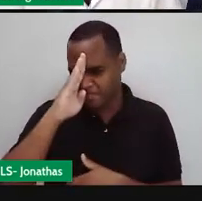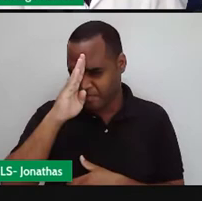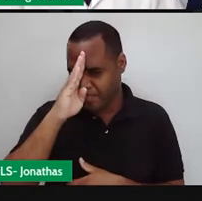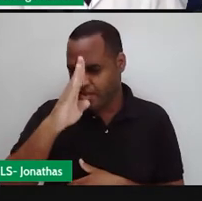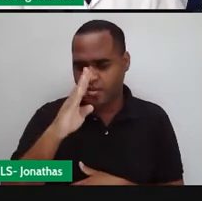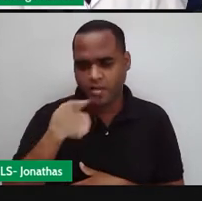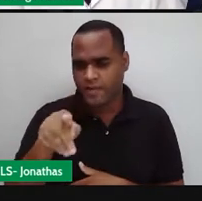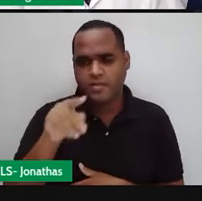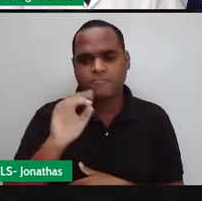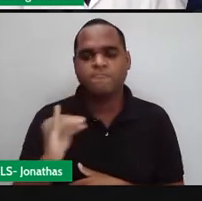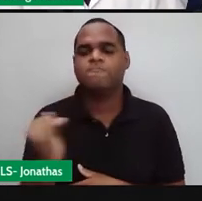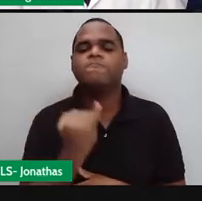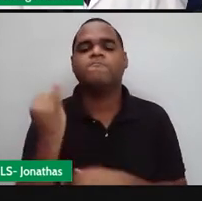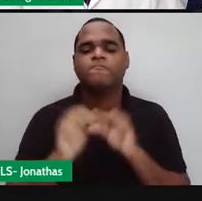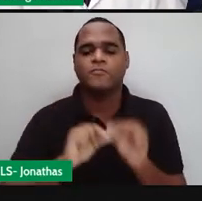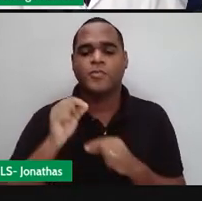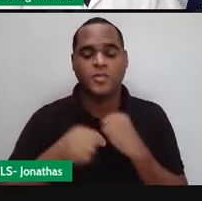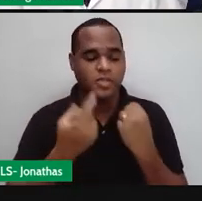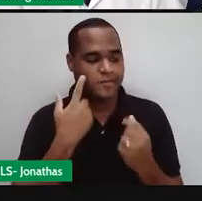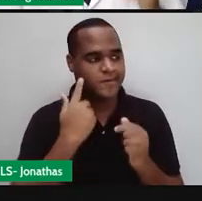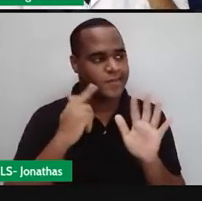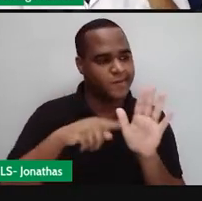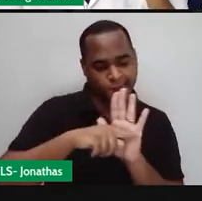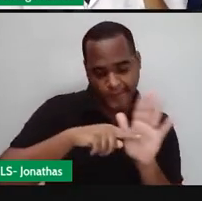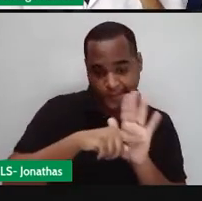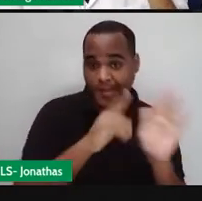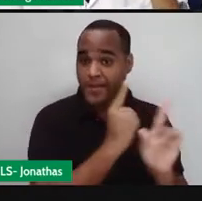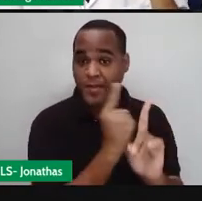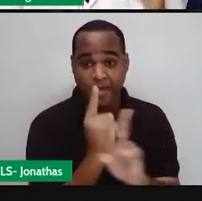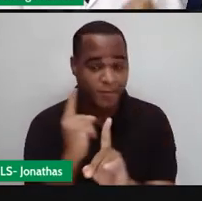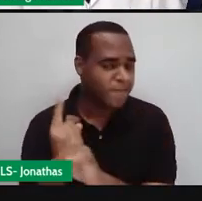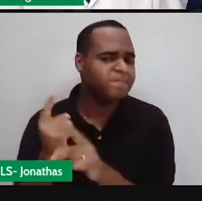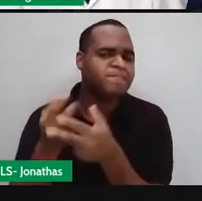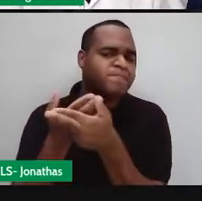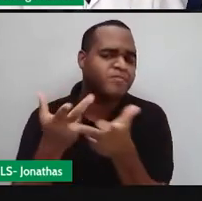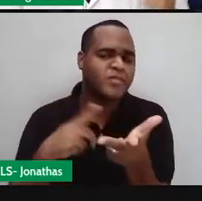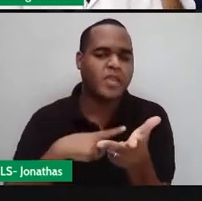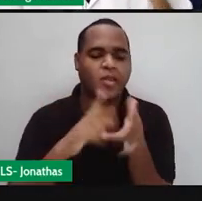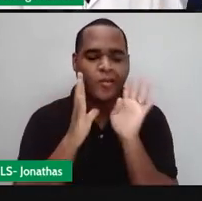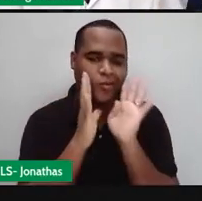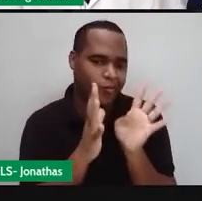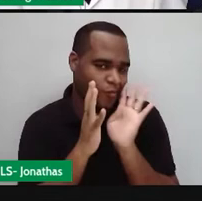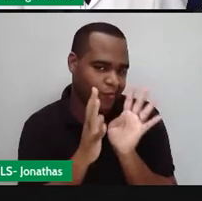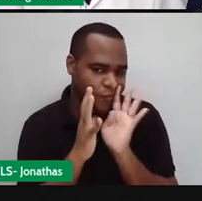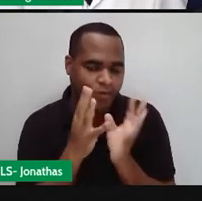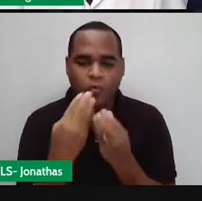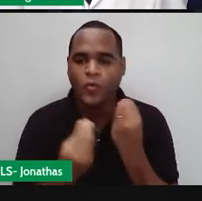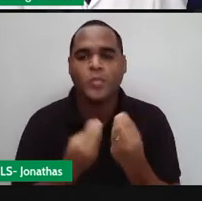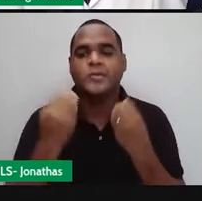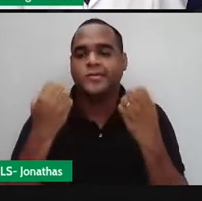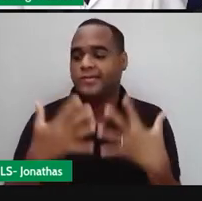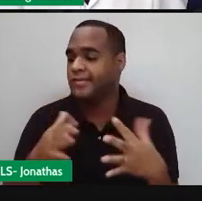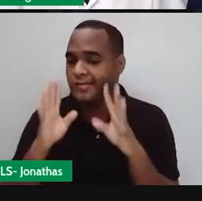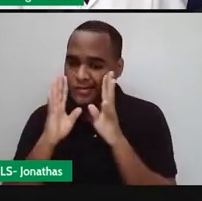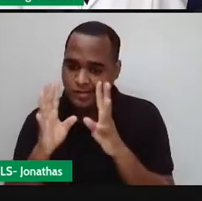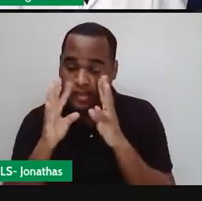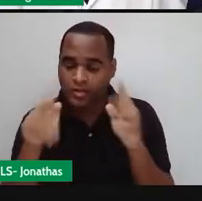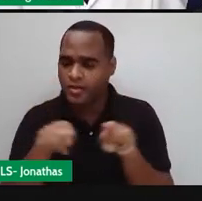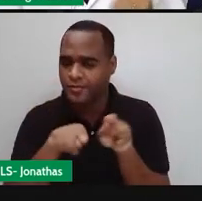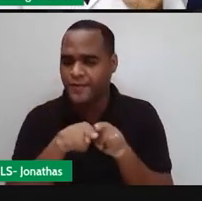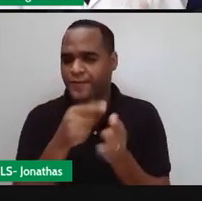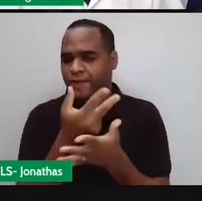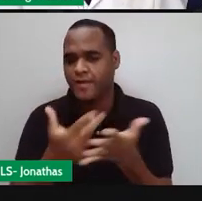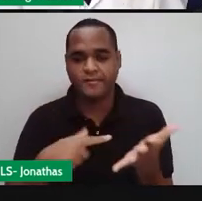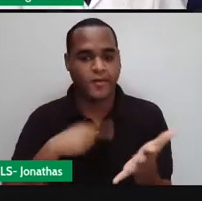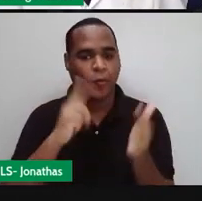principal, você investiga um pouco e fica atento, fica atenta a coisas que você